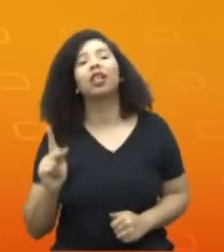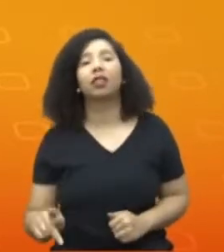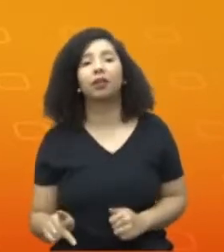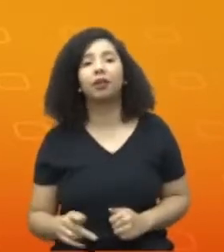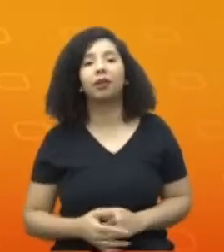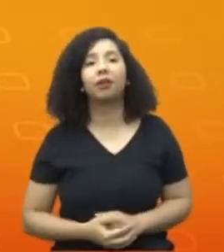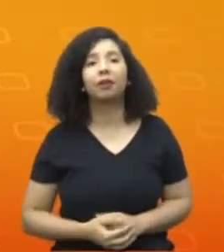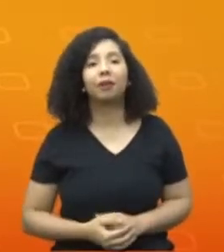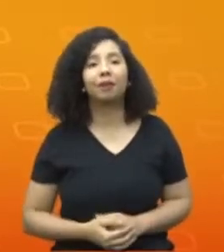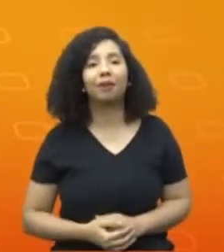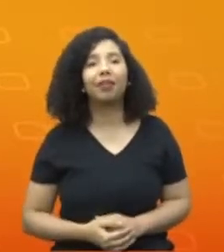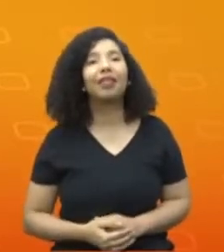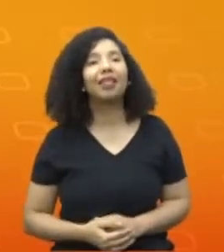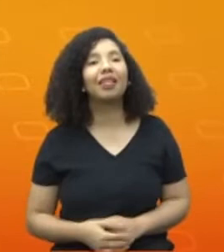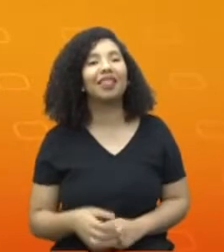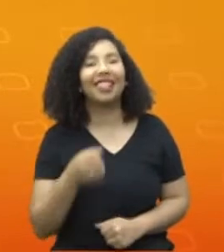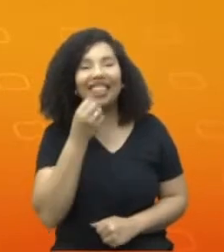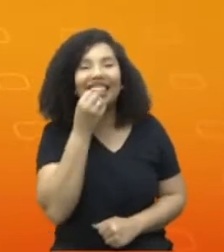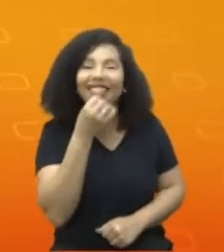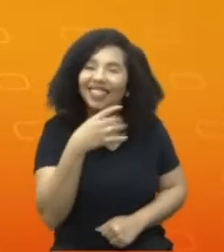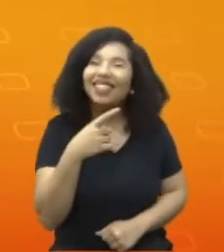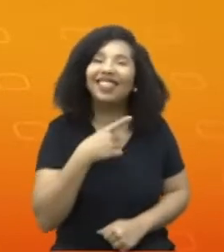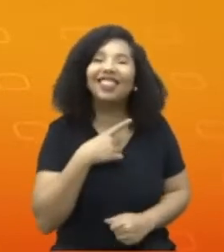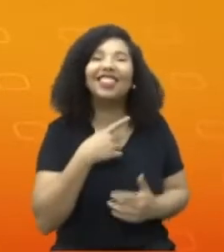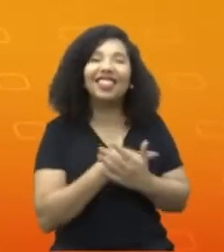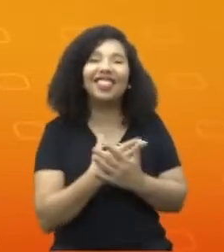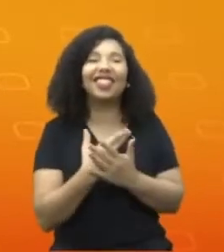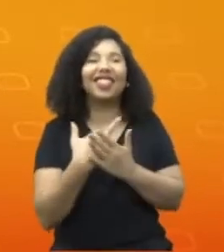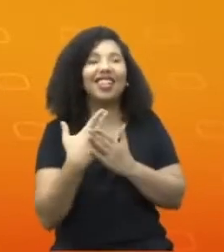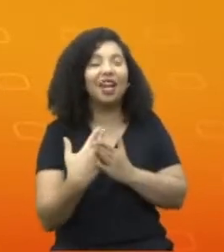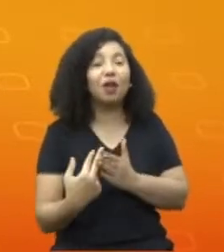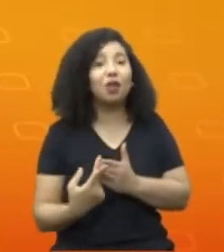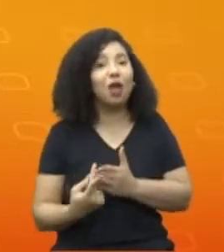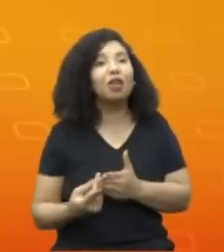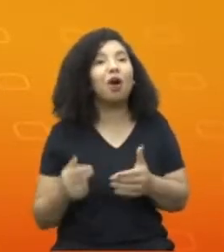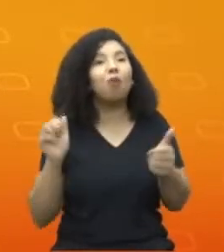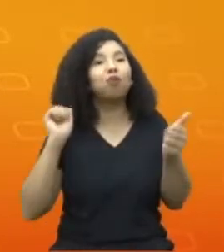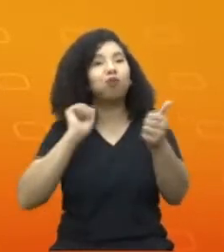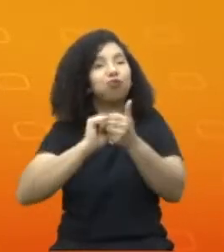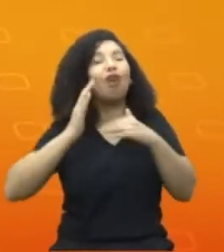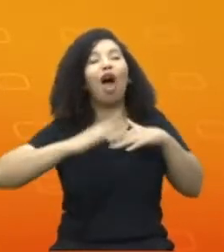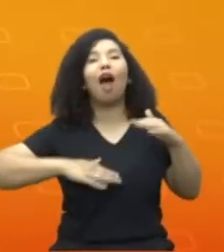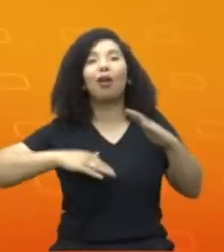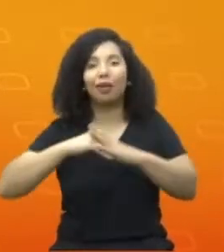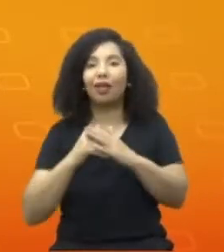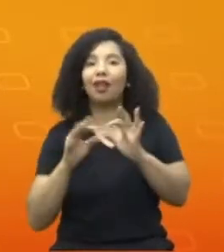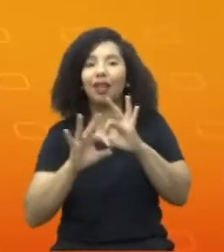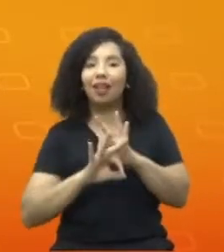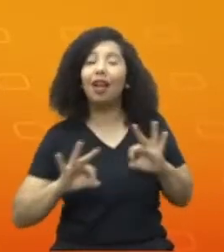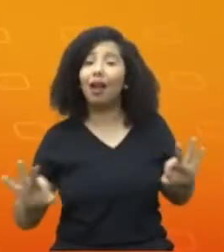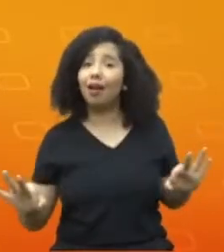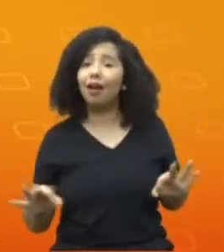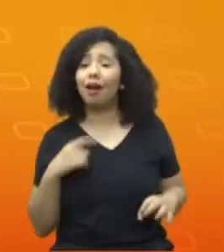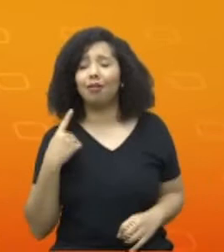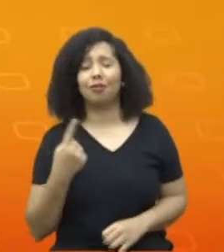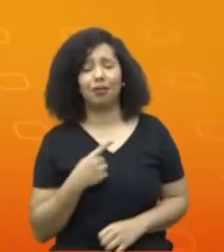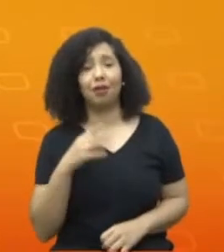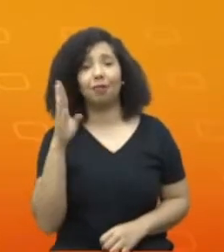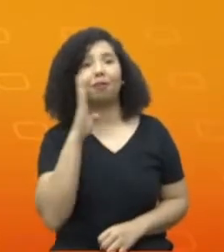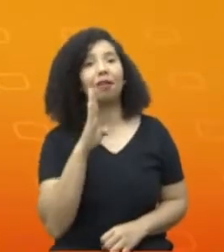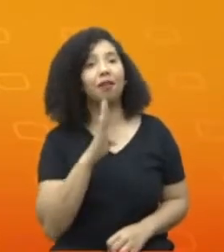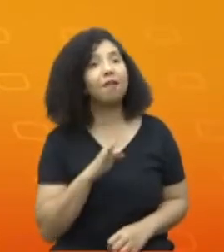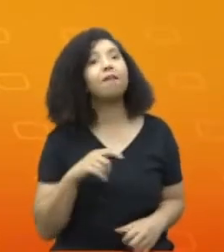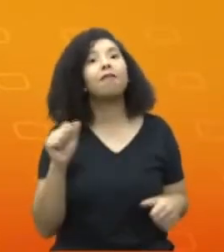que bom que nós temos jabuticabas, tão competentes, né? Nós, brasileiros, somos capazes. Nós fazemos isso, nós